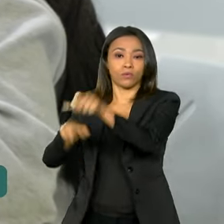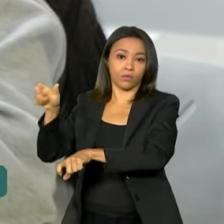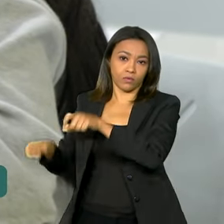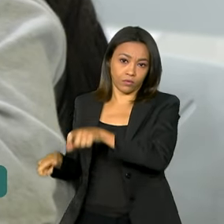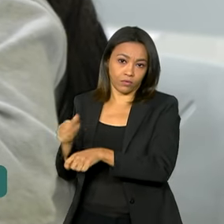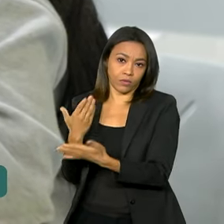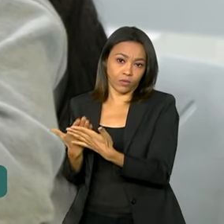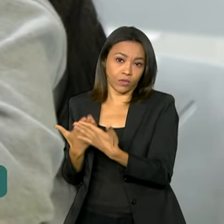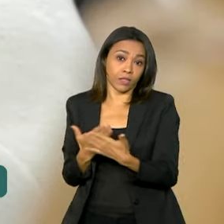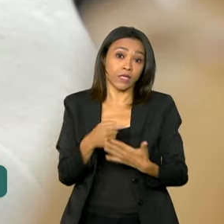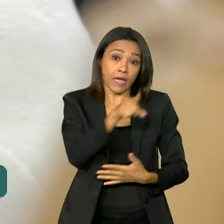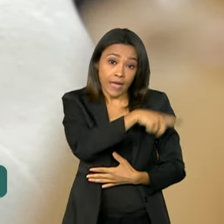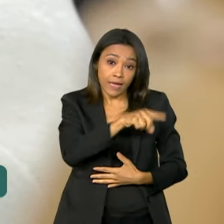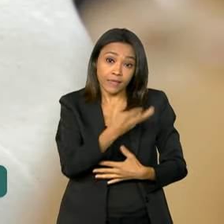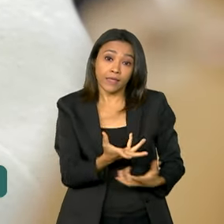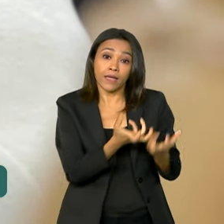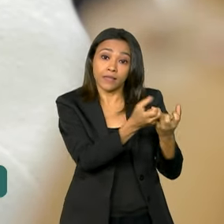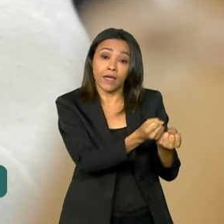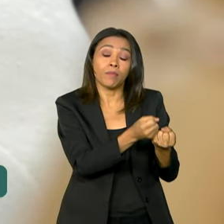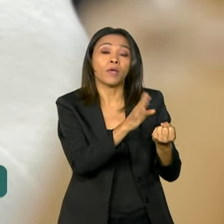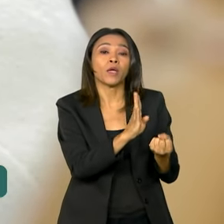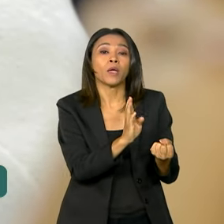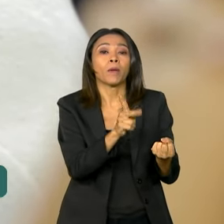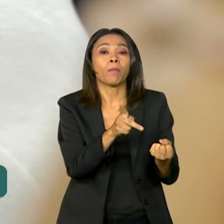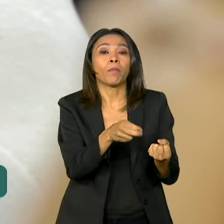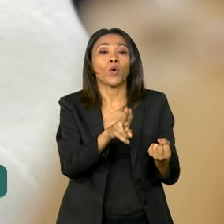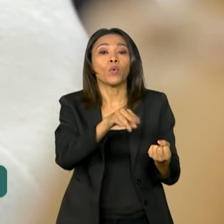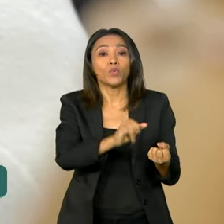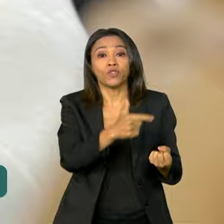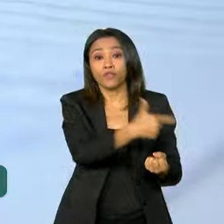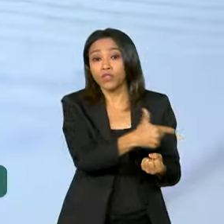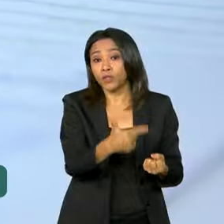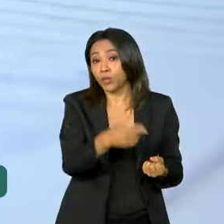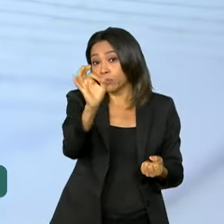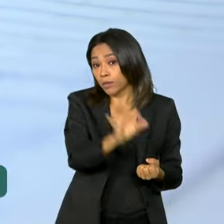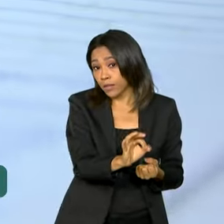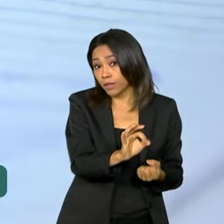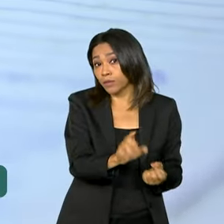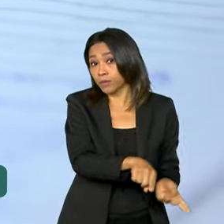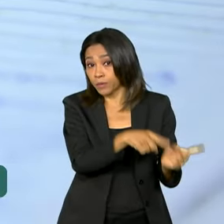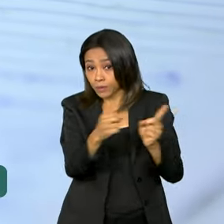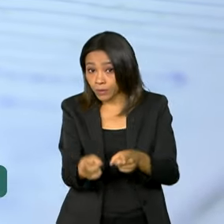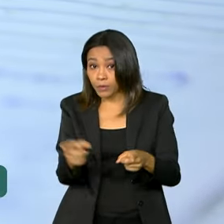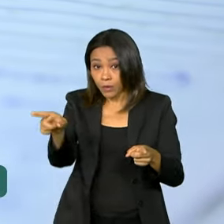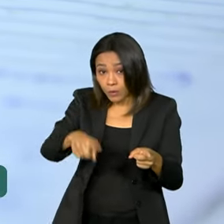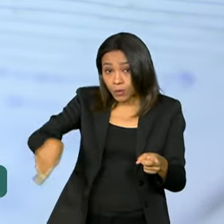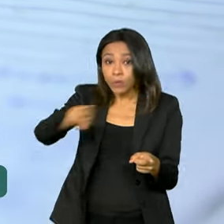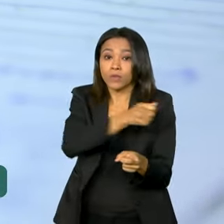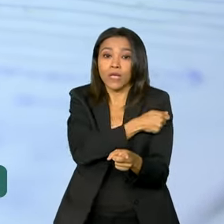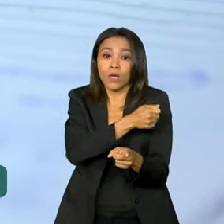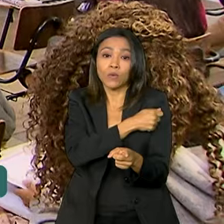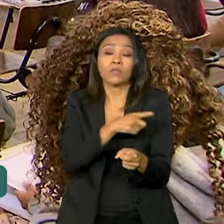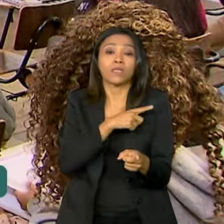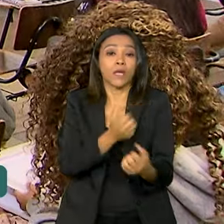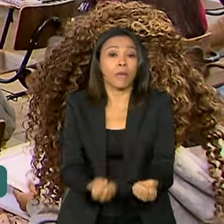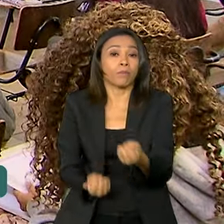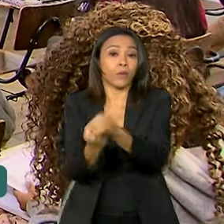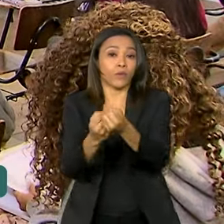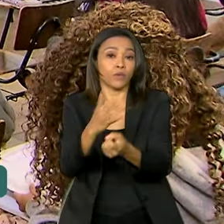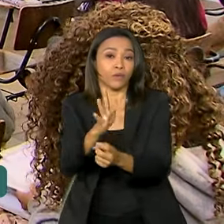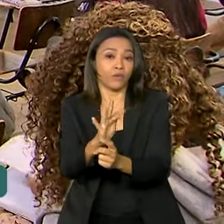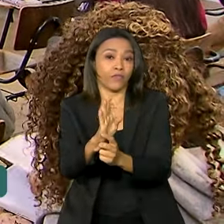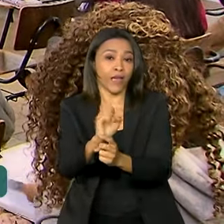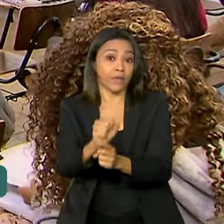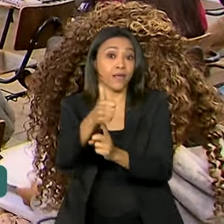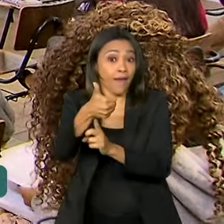beneficiários do ProUni, o índice é 22% maior. Já entre os alunos que contam com o Fies, o número